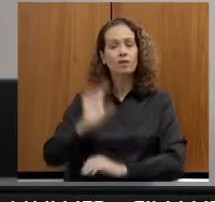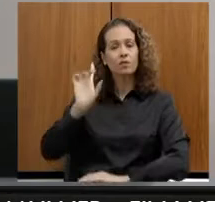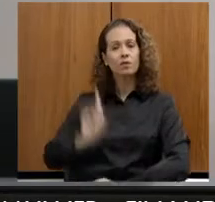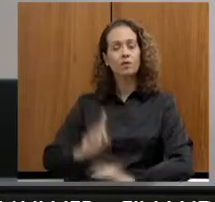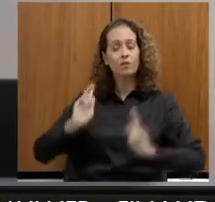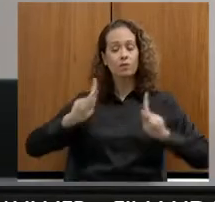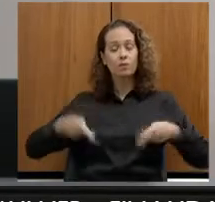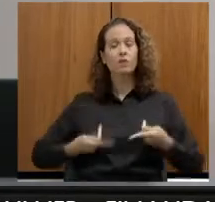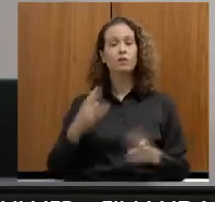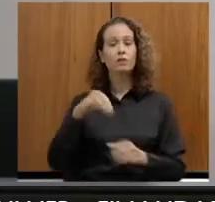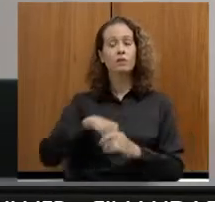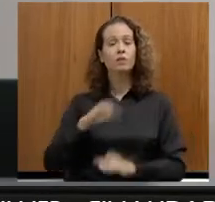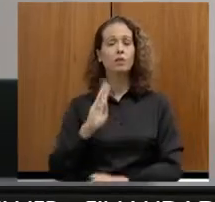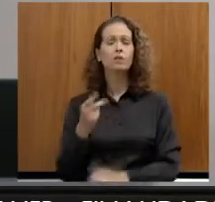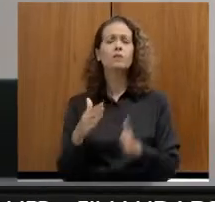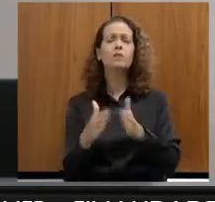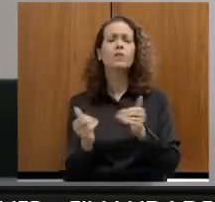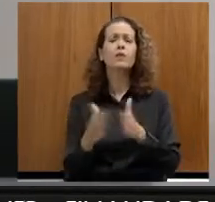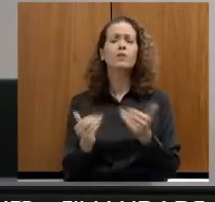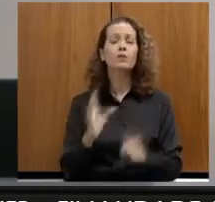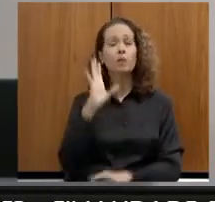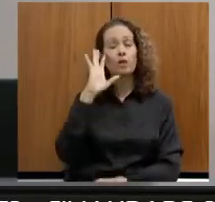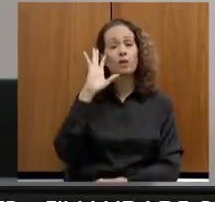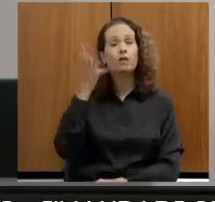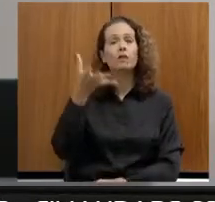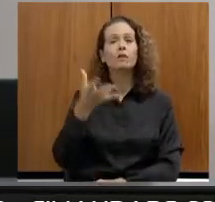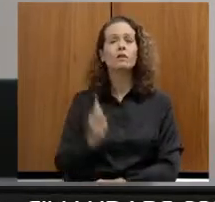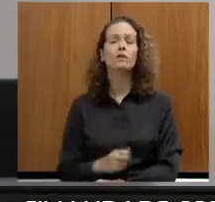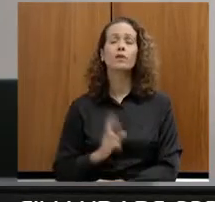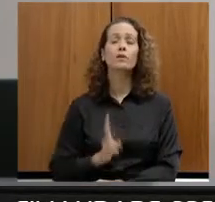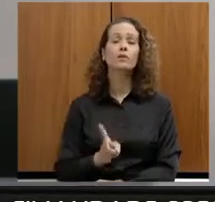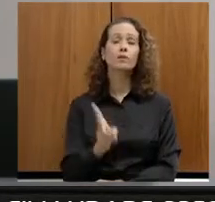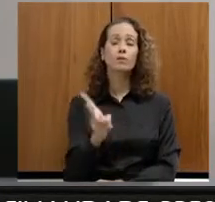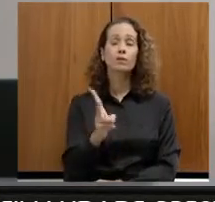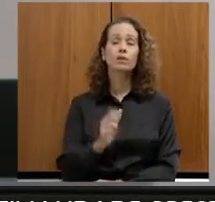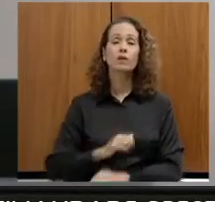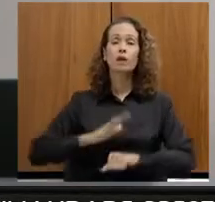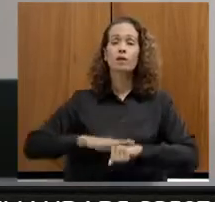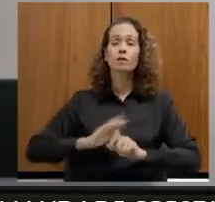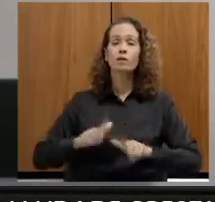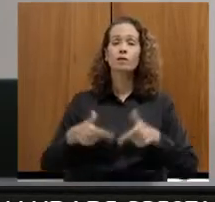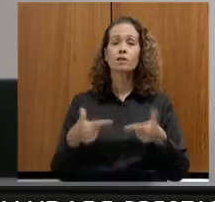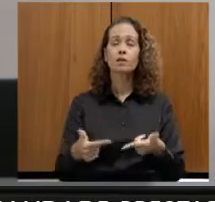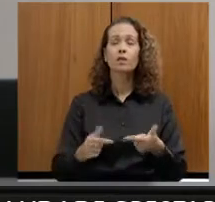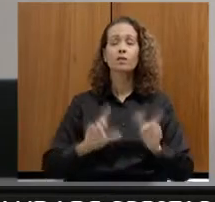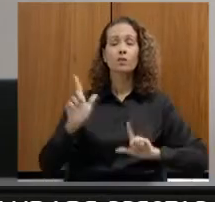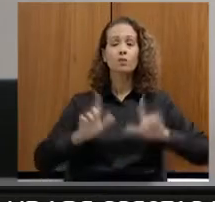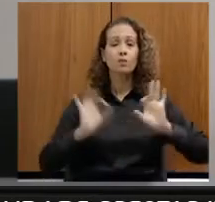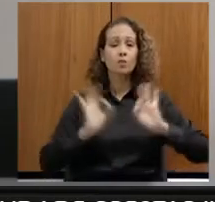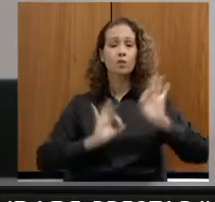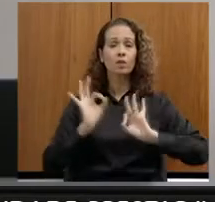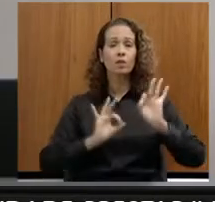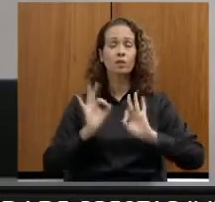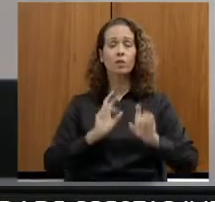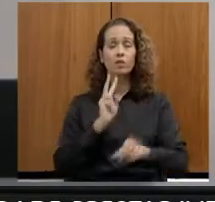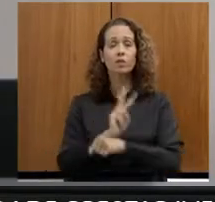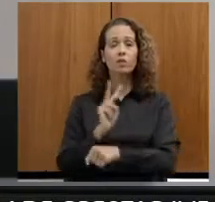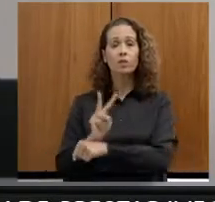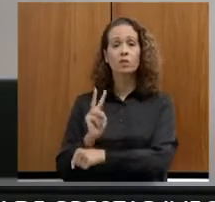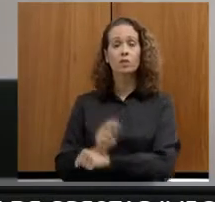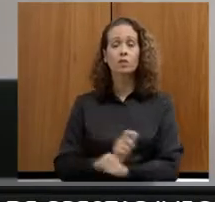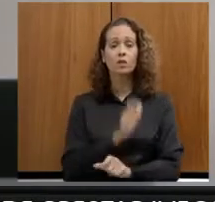Horizonte, pedido de providências para garantir a continuidade da execução do Programa de Proteção a Vítimas e